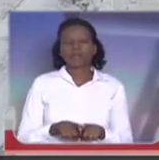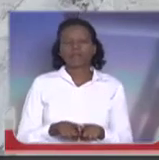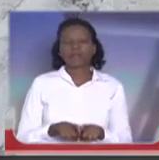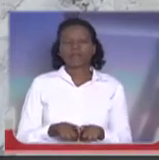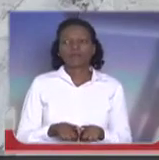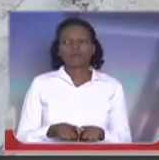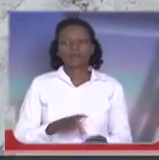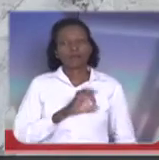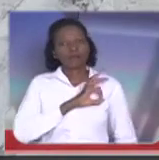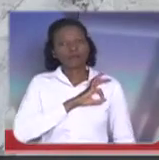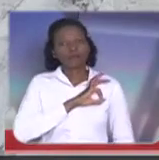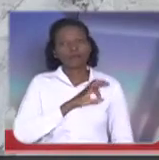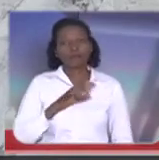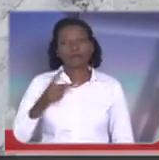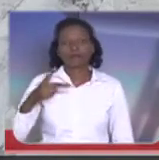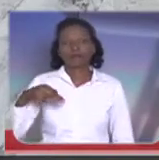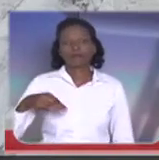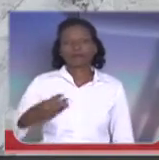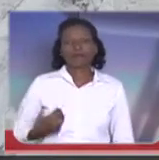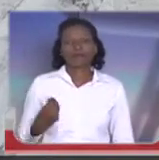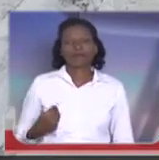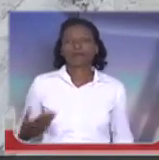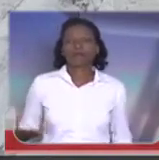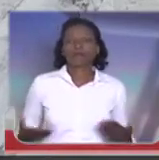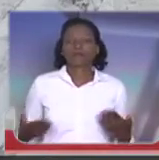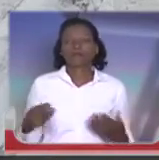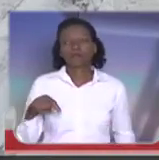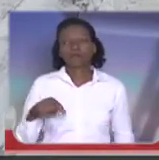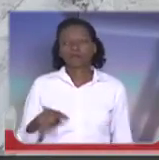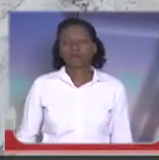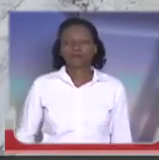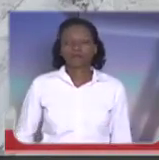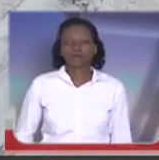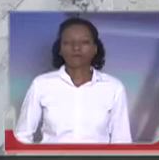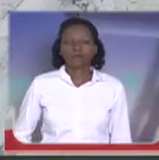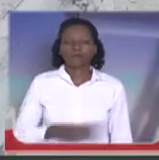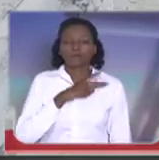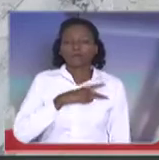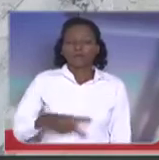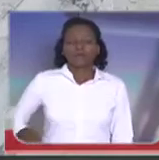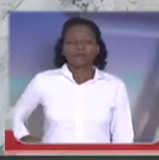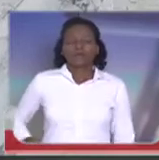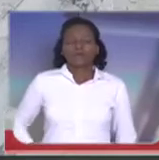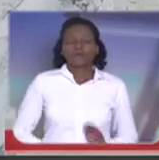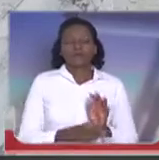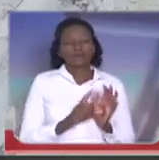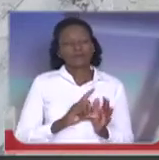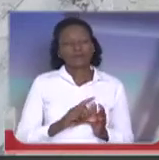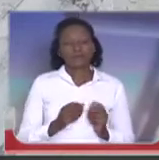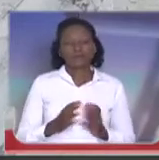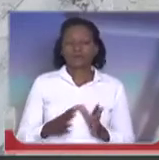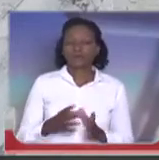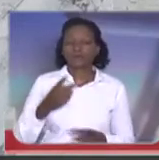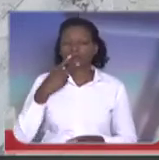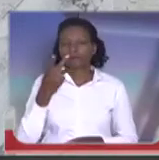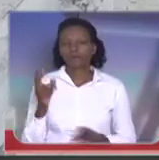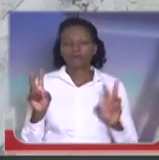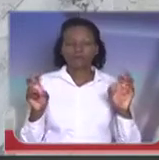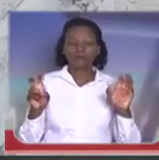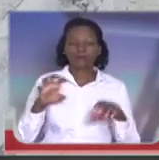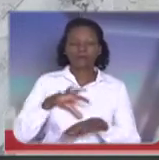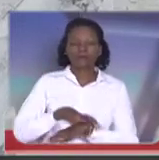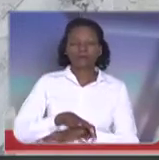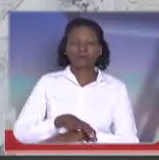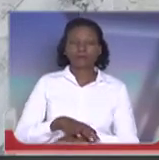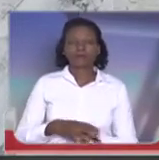aos policiais militares aqui presentes. Sr. Presidente, antes de entrar no assunto sobre segurança, eu queria dizer o seguinte,